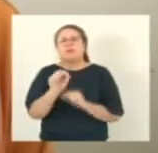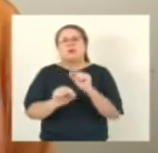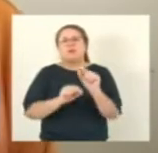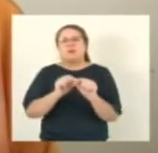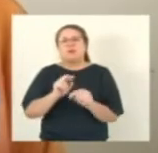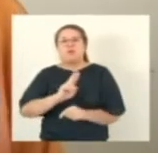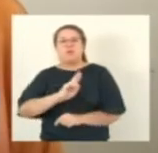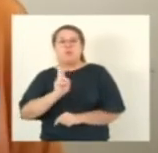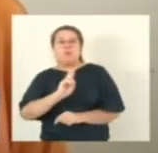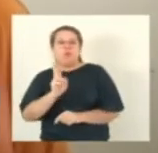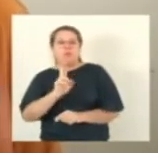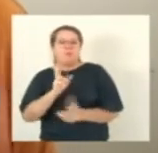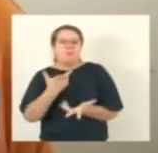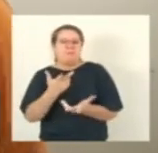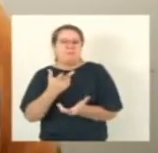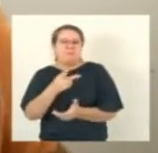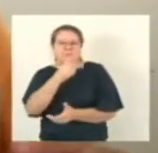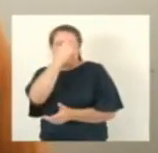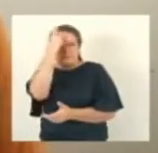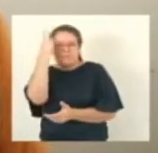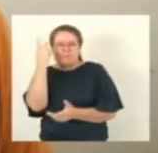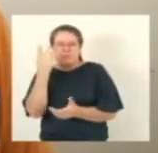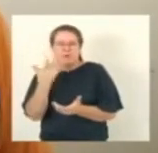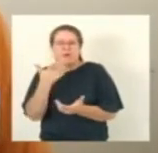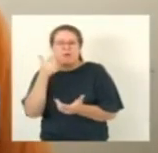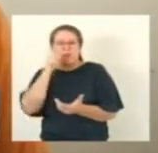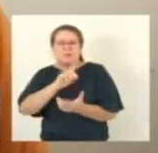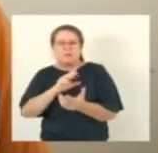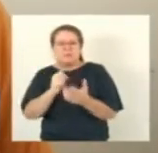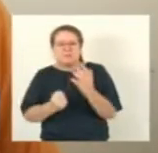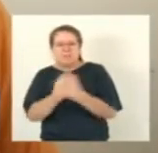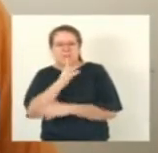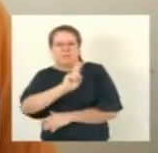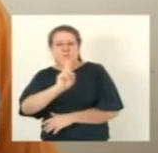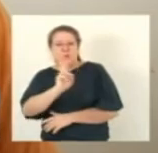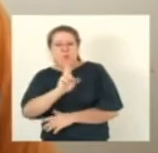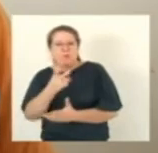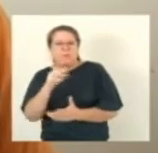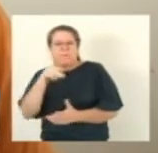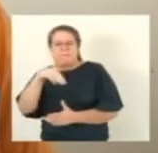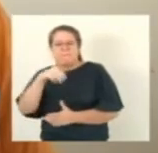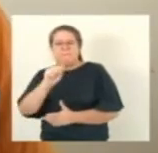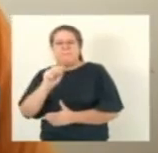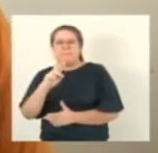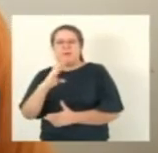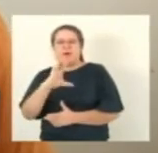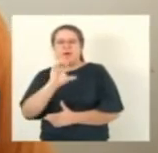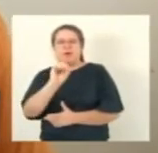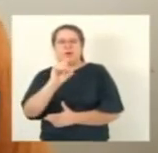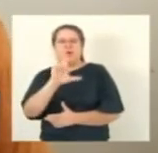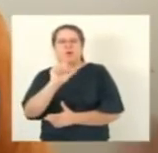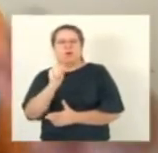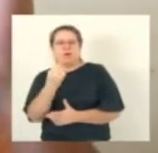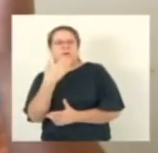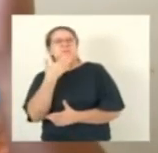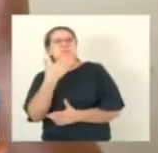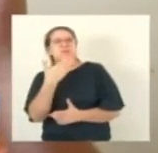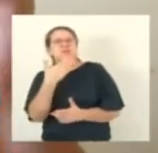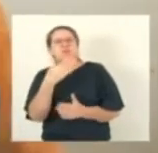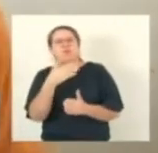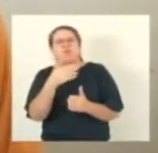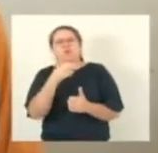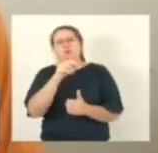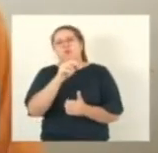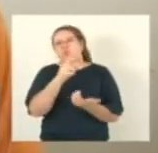pouco criminoso gente que já morreu e por aí vai embora e consegue realmente criar perfis feitos mas voltando aqui o